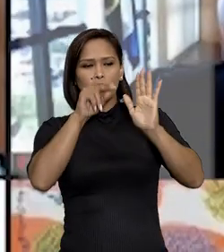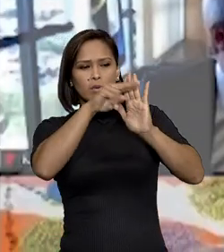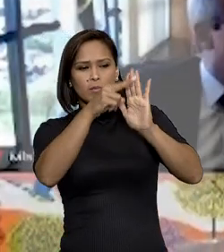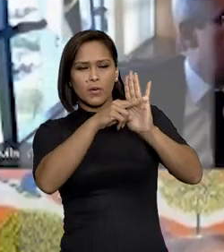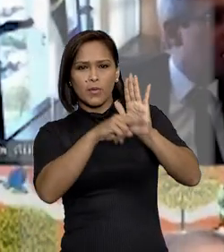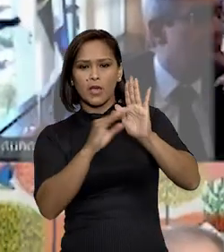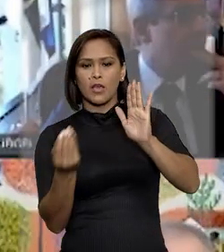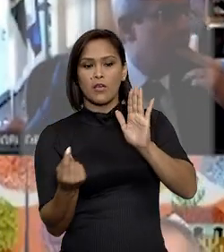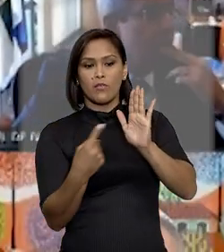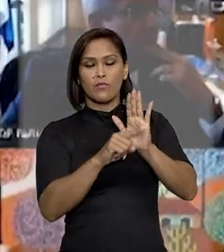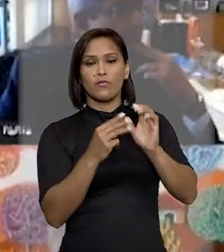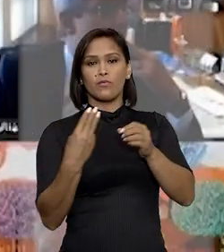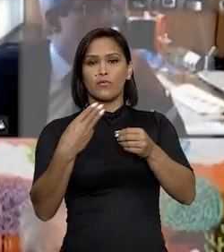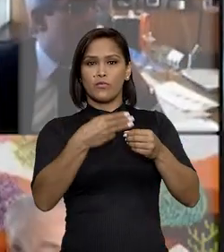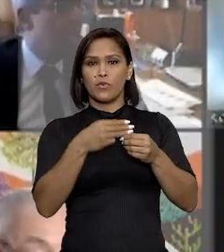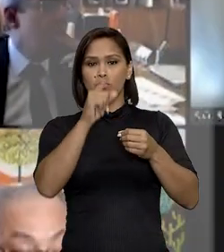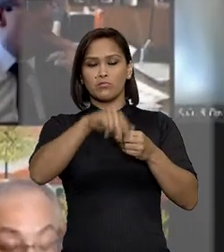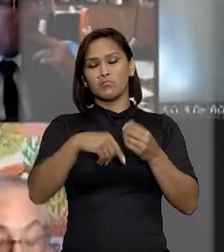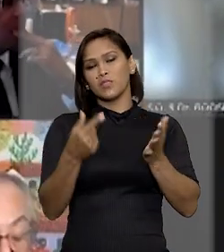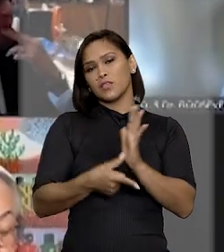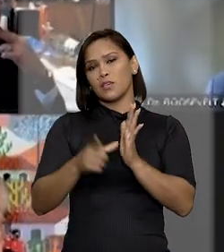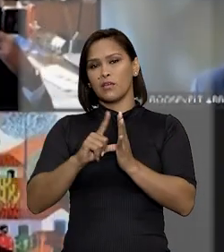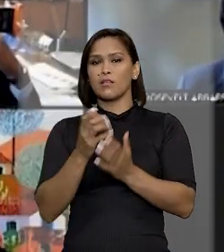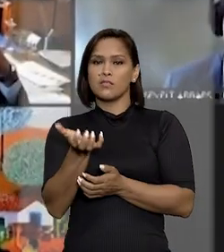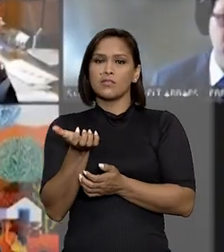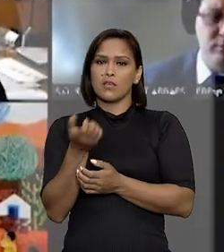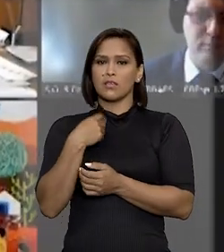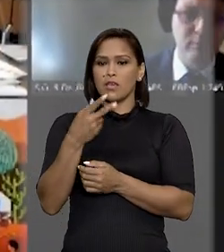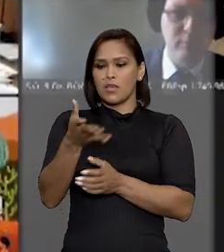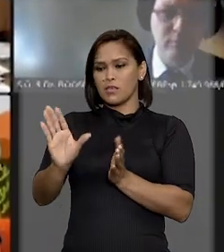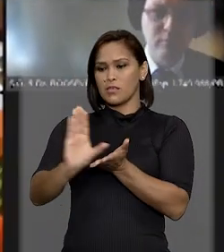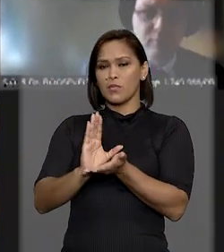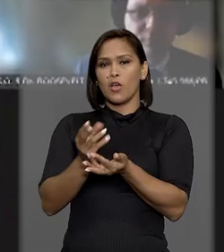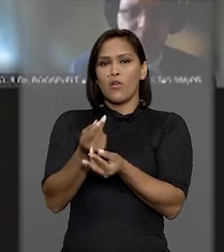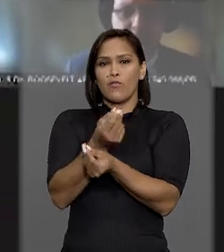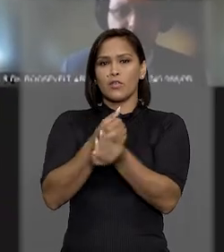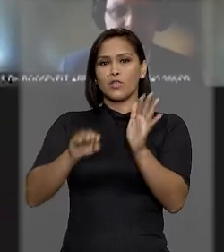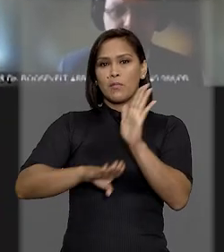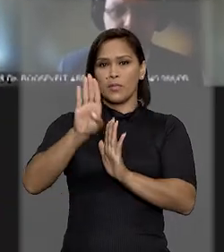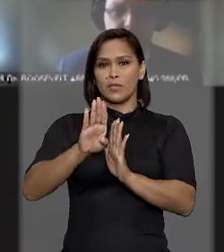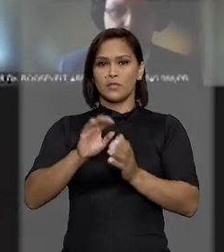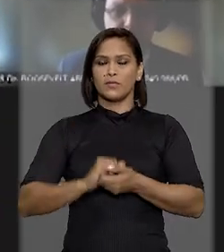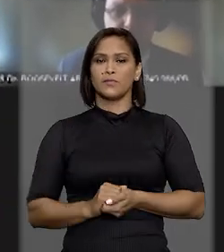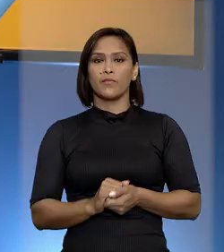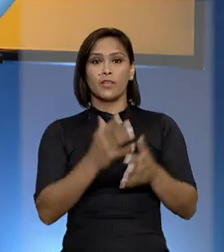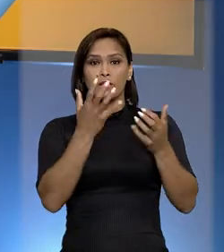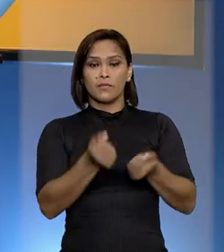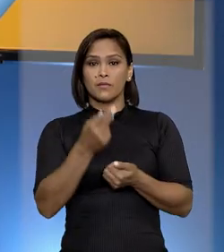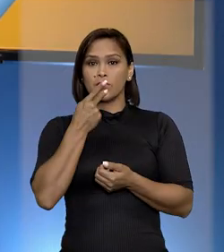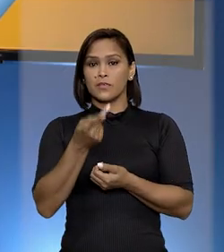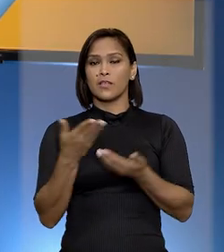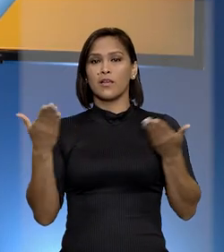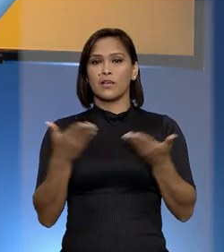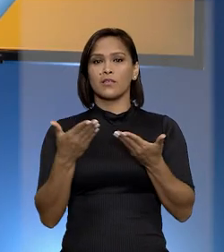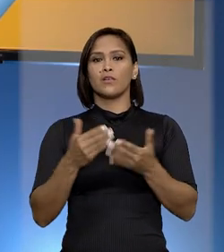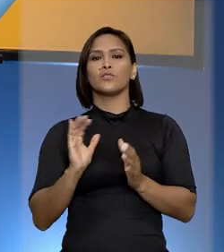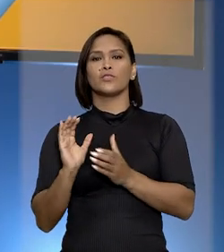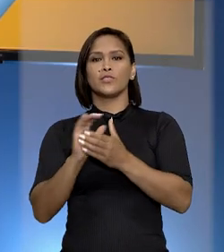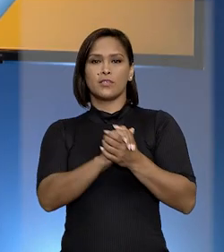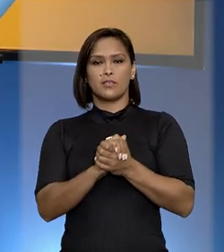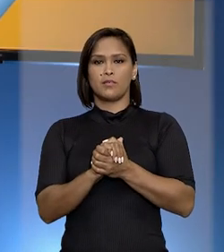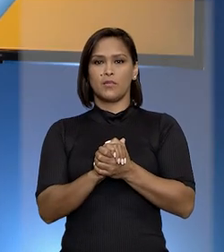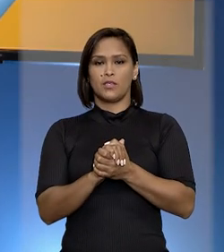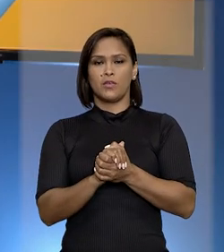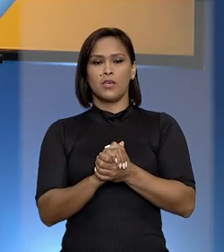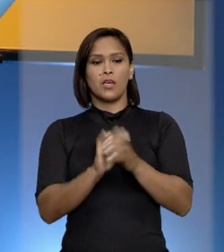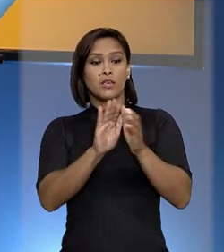critérios, voltando-se contra municípios que, eventualmente, tivessem recebido os valores a mais. Vamos falar agora de